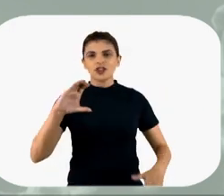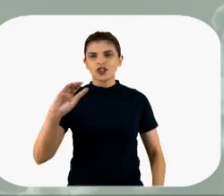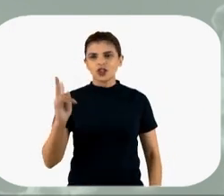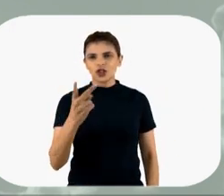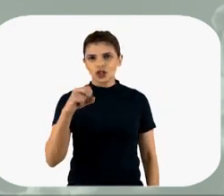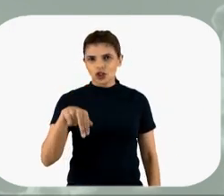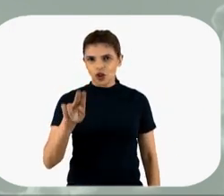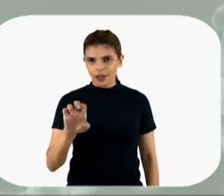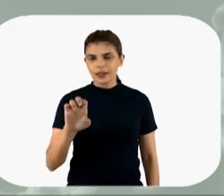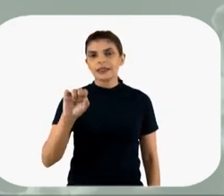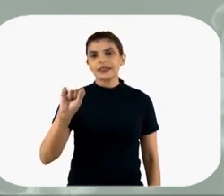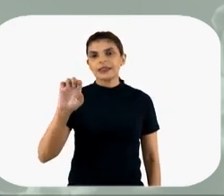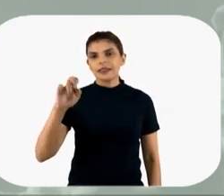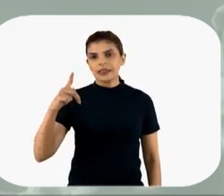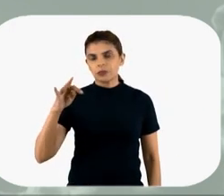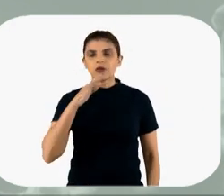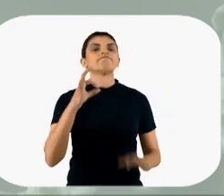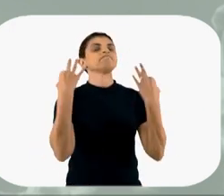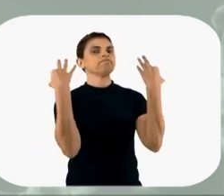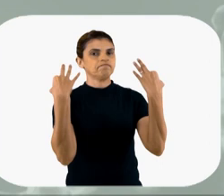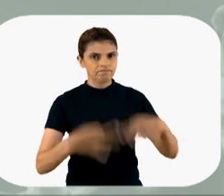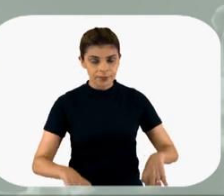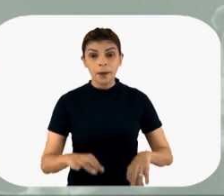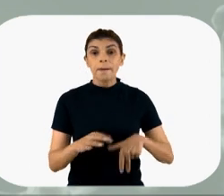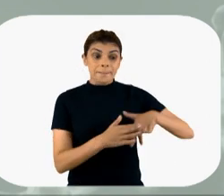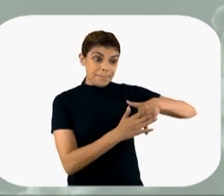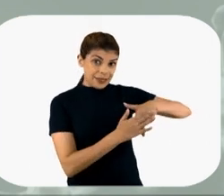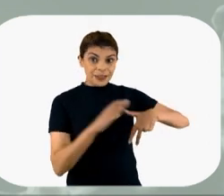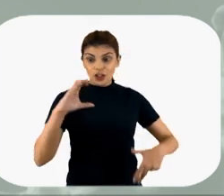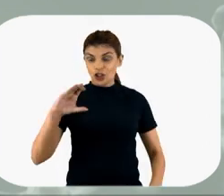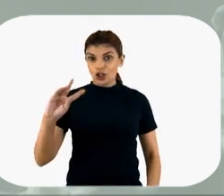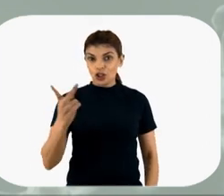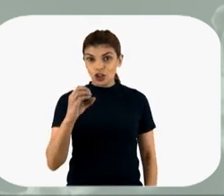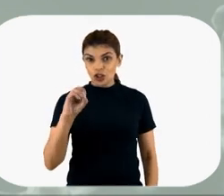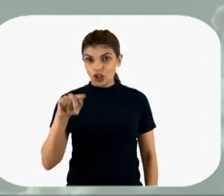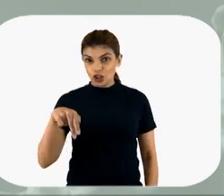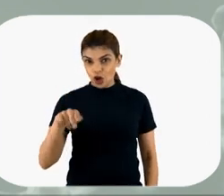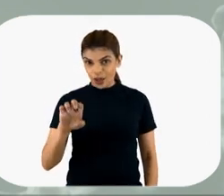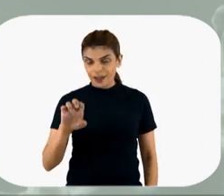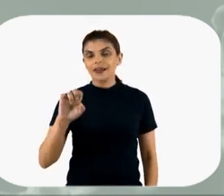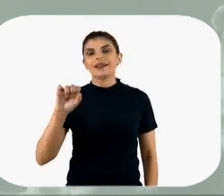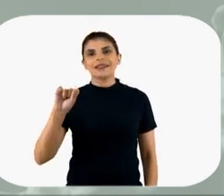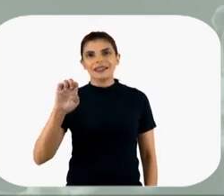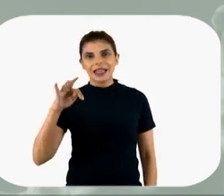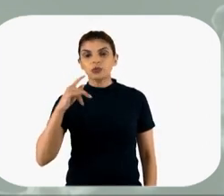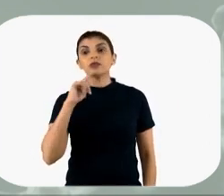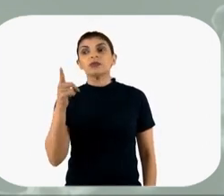acontece com frequência. No chocado. Exato. No paciente chocado, ou que está com alta dose de